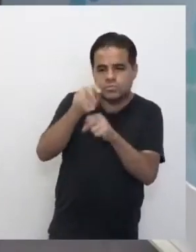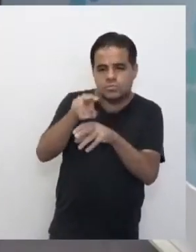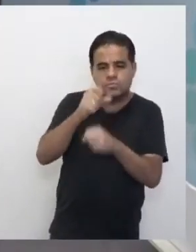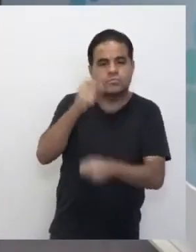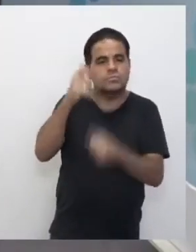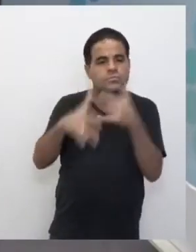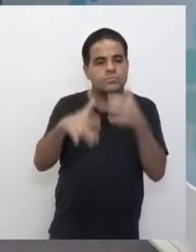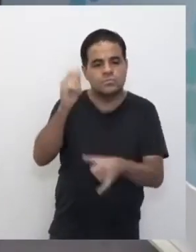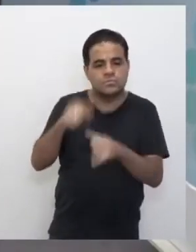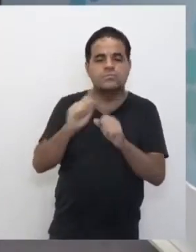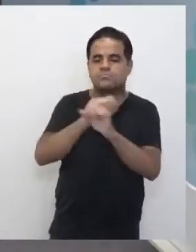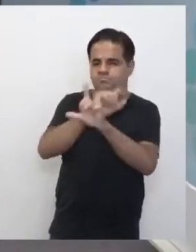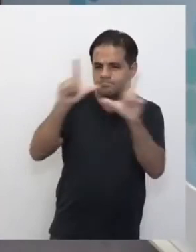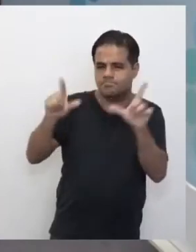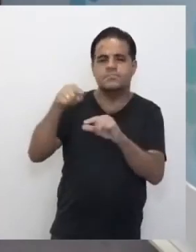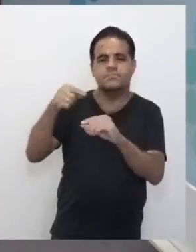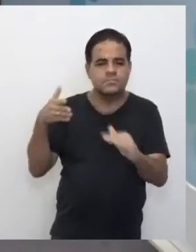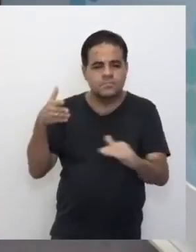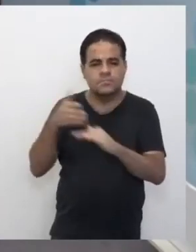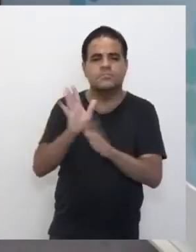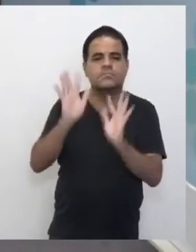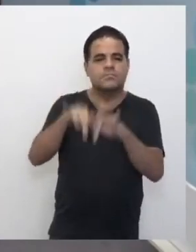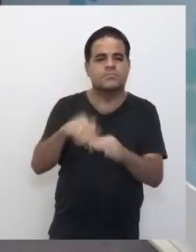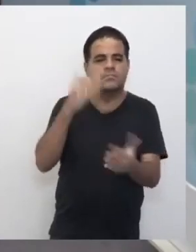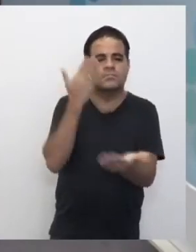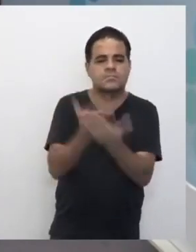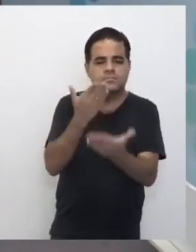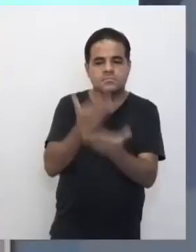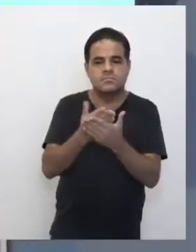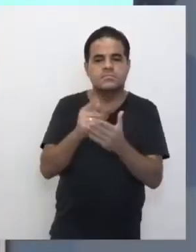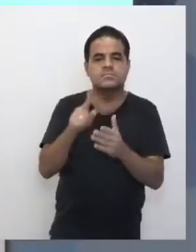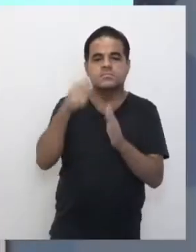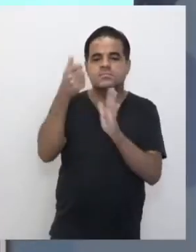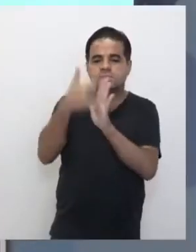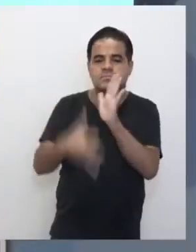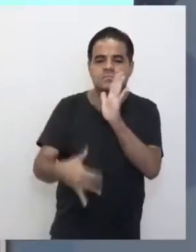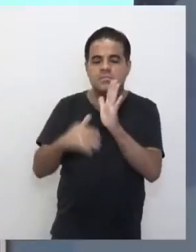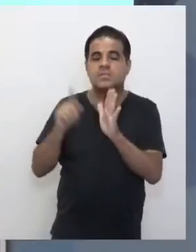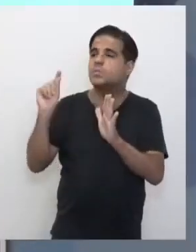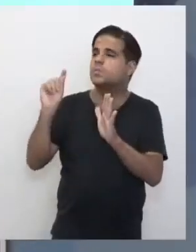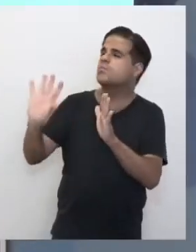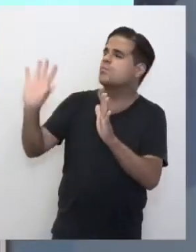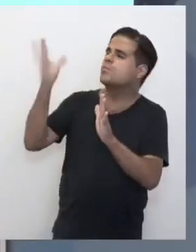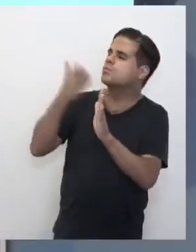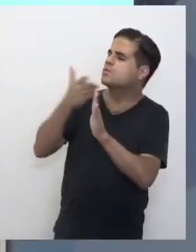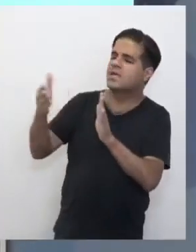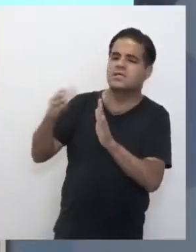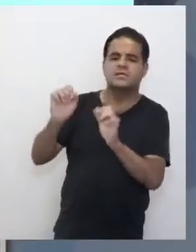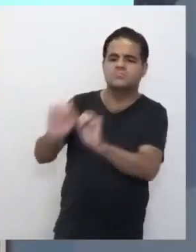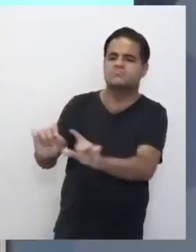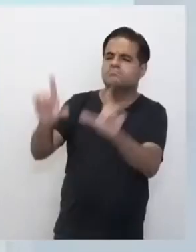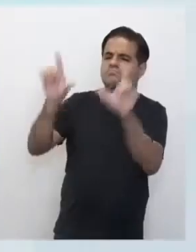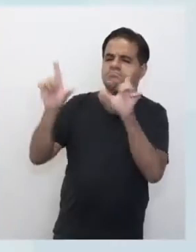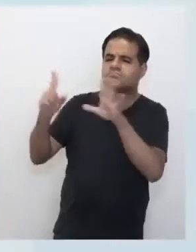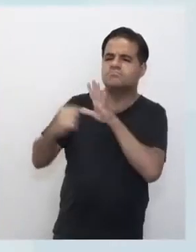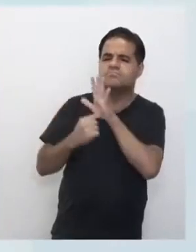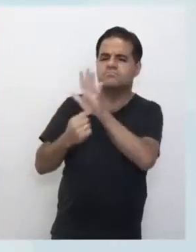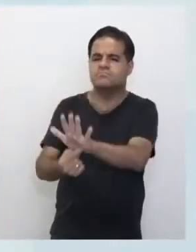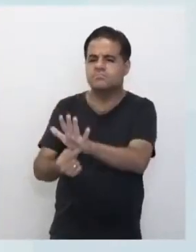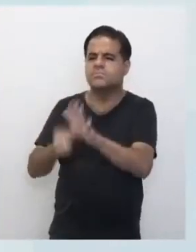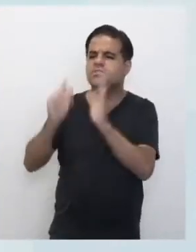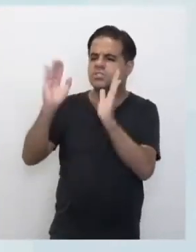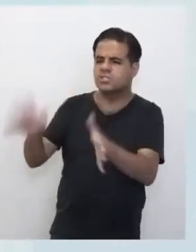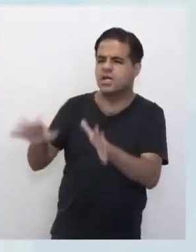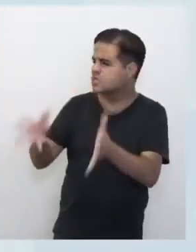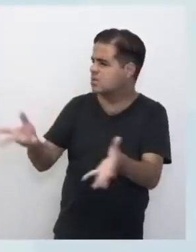playlist que vocês vão ter acesso no final dessa aula. Mas pra explicar aqui, o que acontece? Essa imagem tá aparecendo pra vocês aí, a gente até